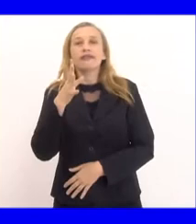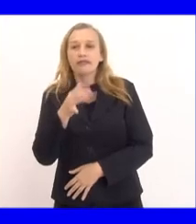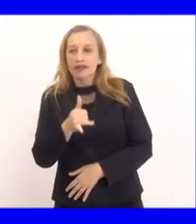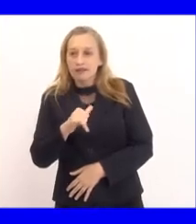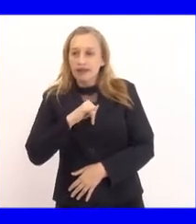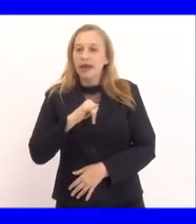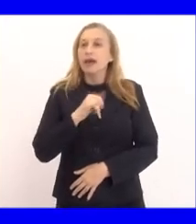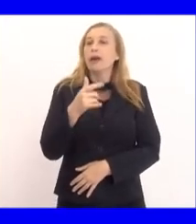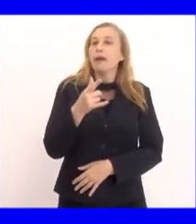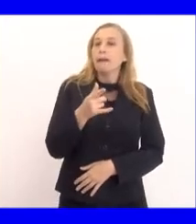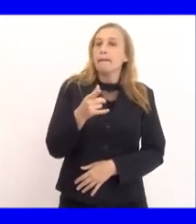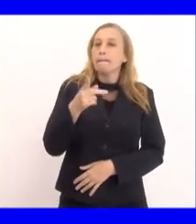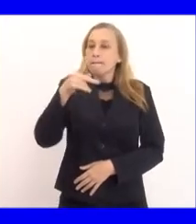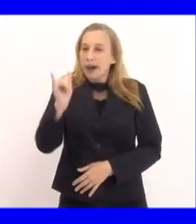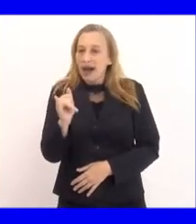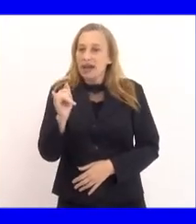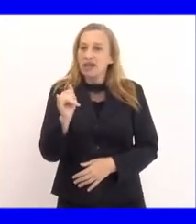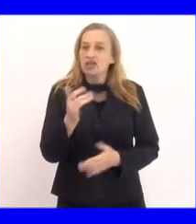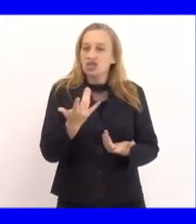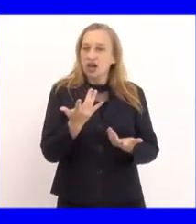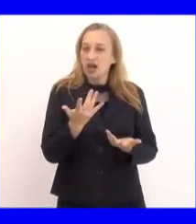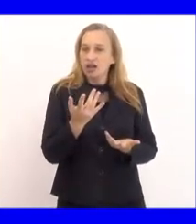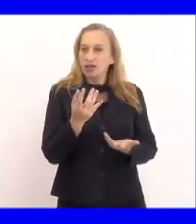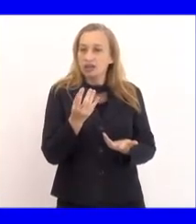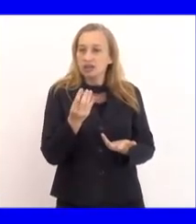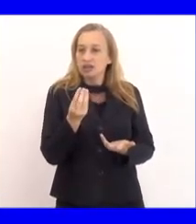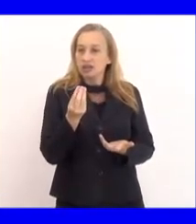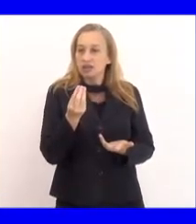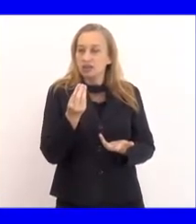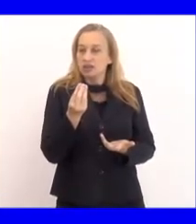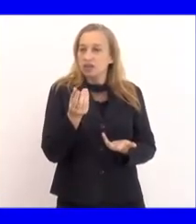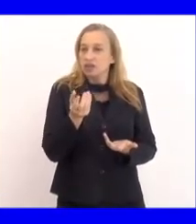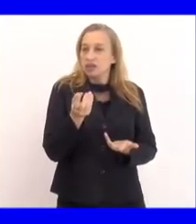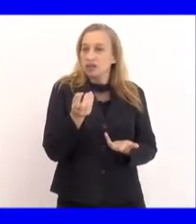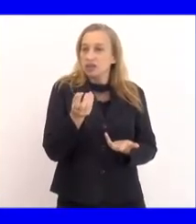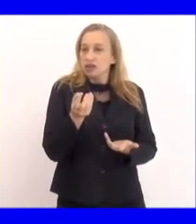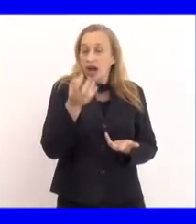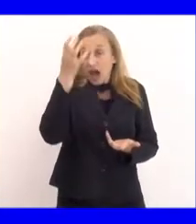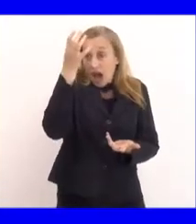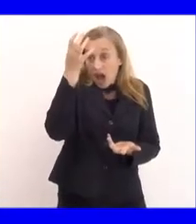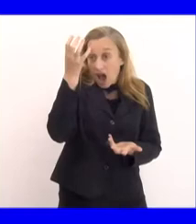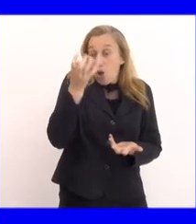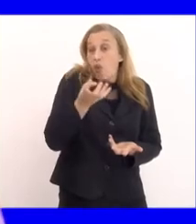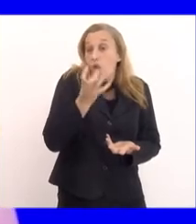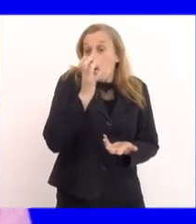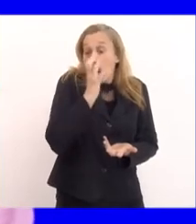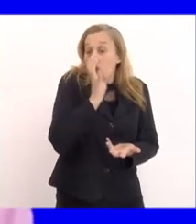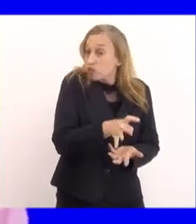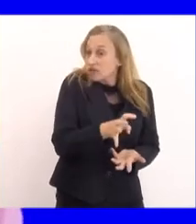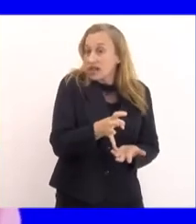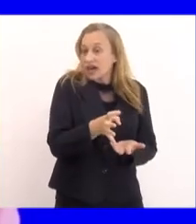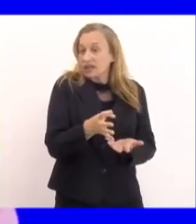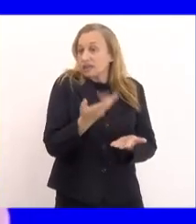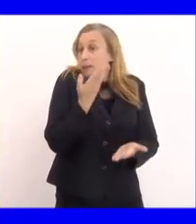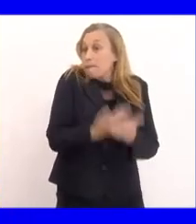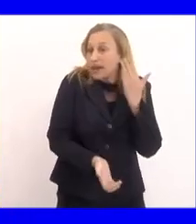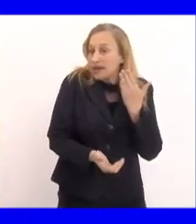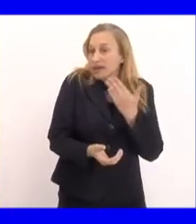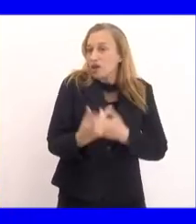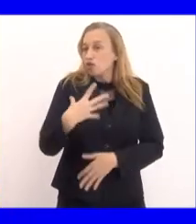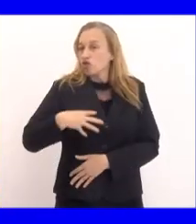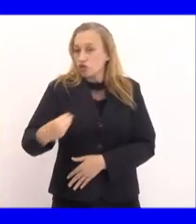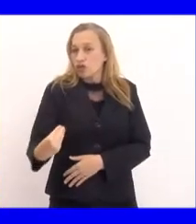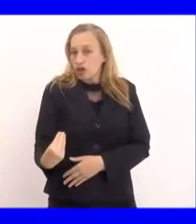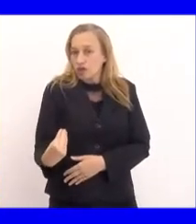pais que estão sendo ameaçados, inclusive de perder em guarda dos seus filhos, porque decidiram não vaciná-los. Há